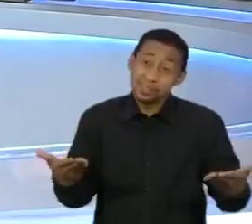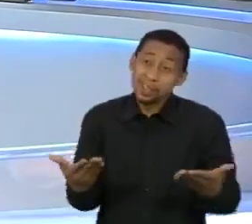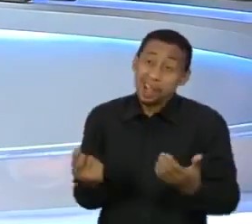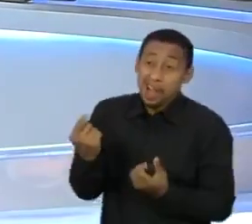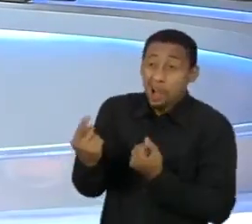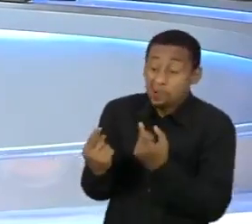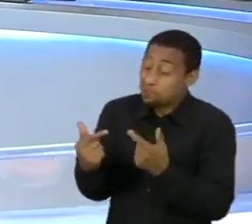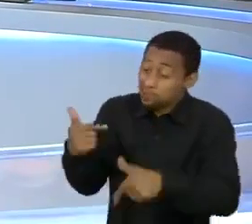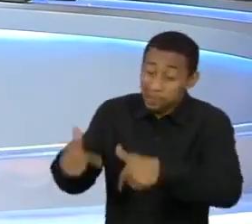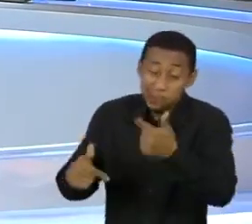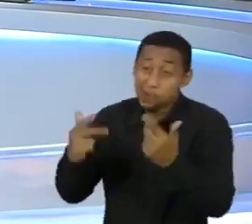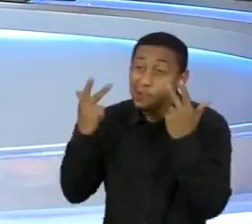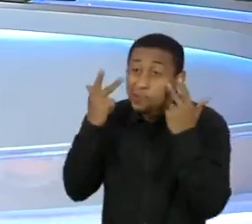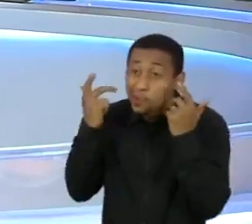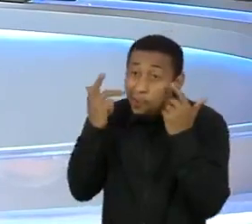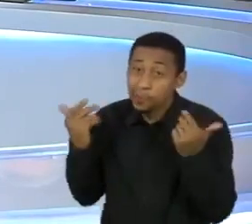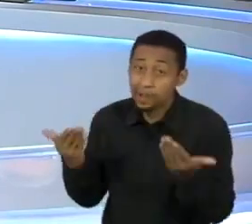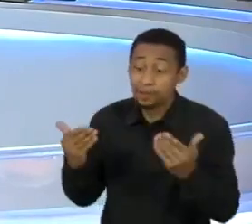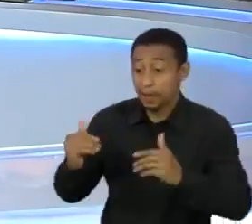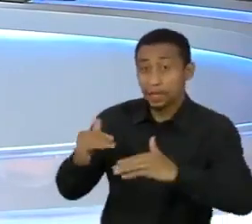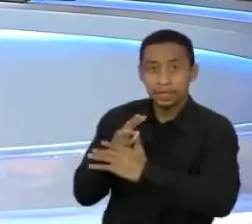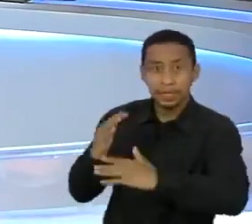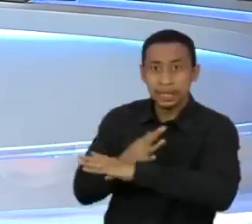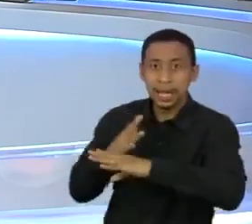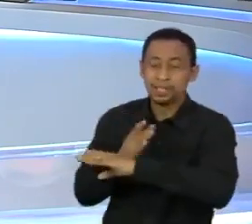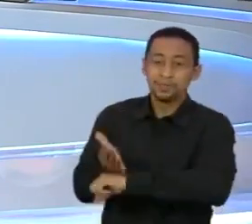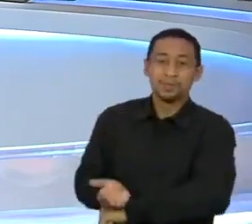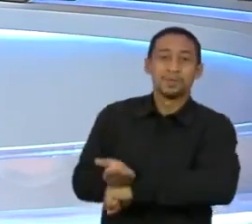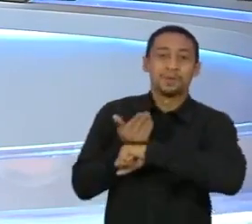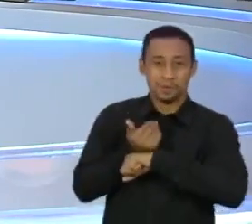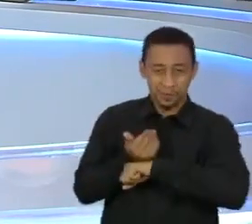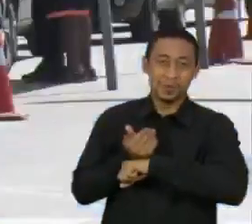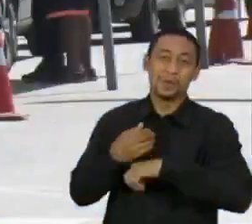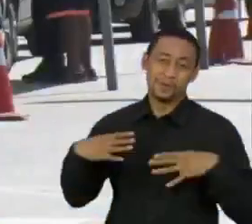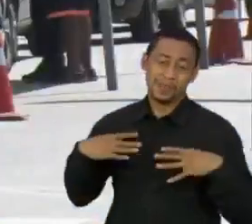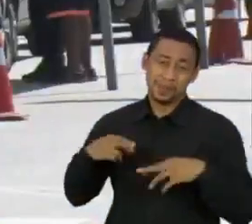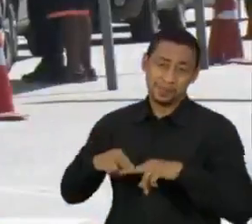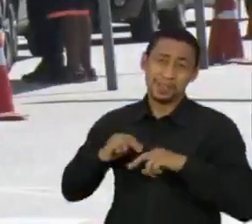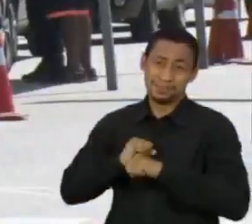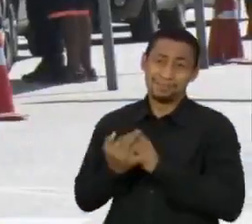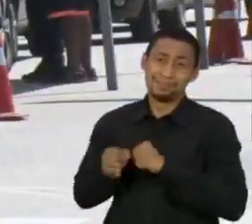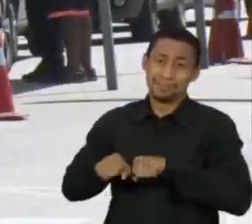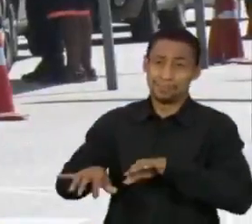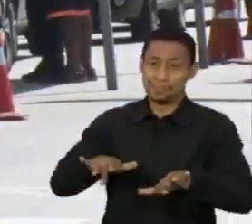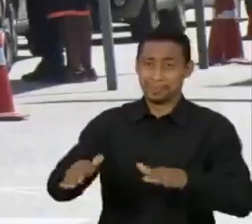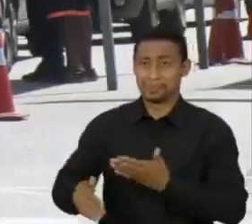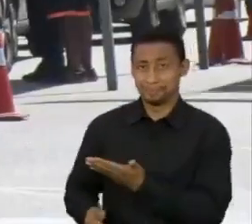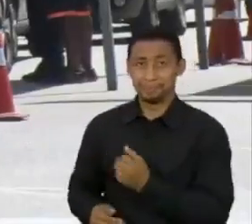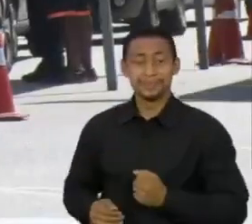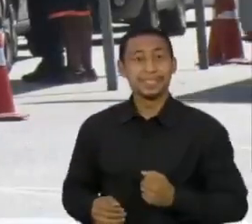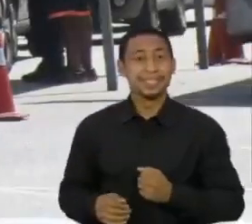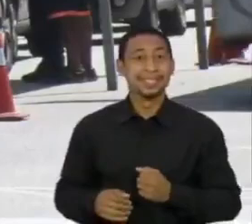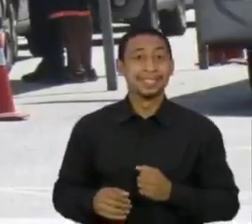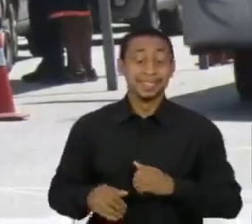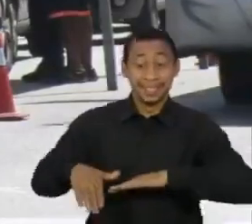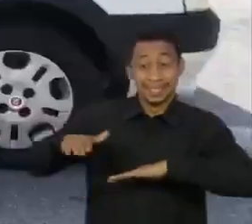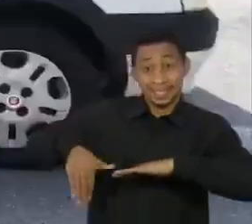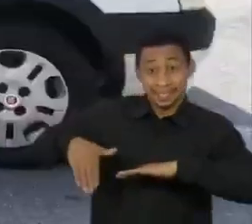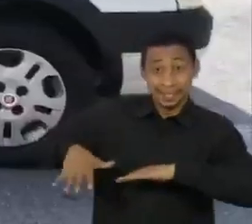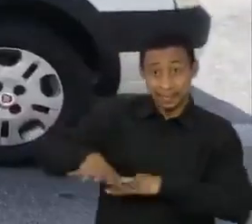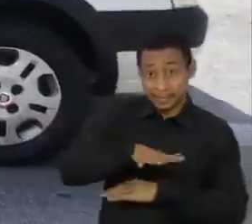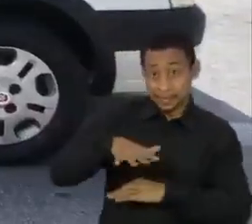normal de trabalho. Várias cidades anteciparam o feriado por conta da pandemia. No litoral paulista, barreiras